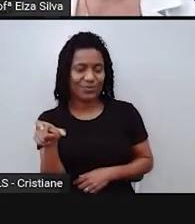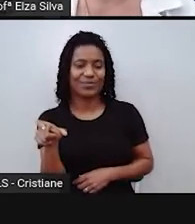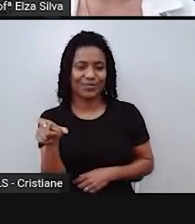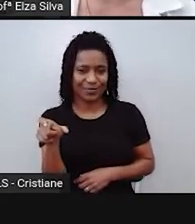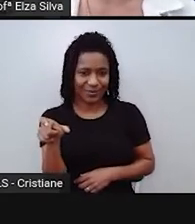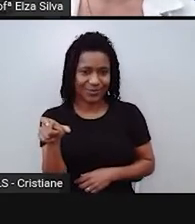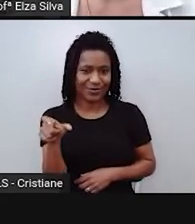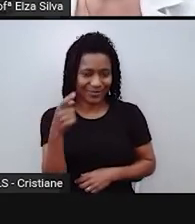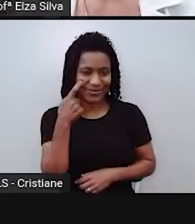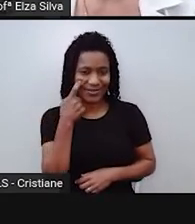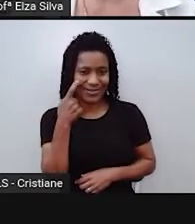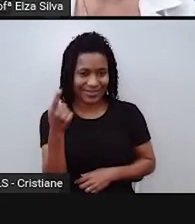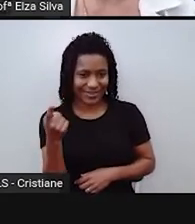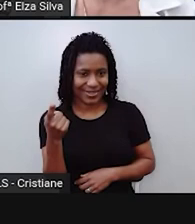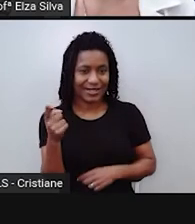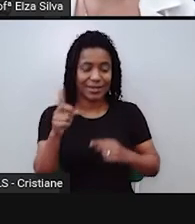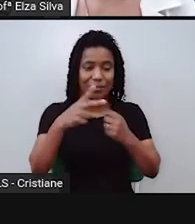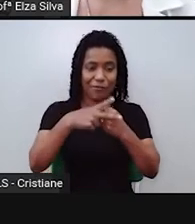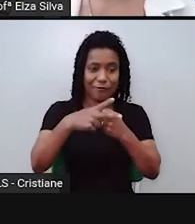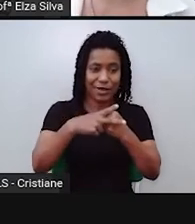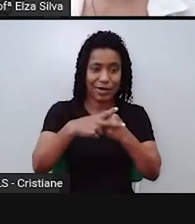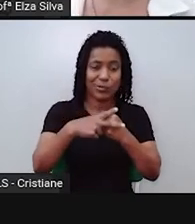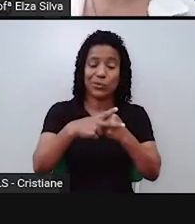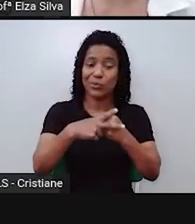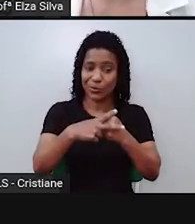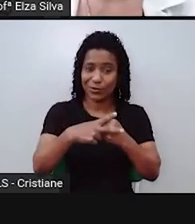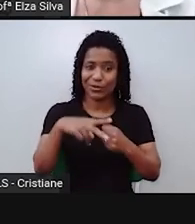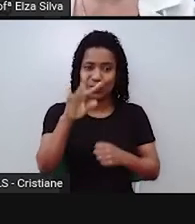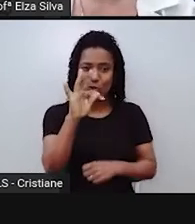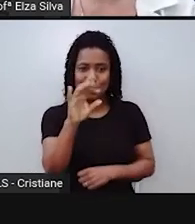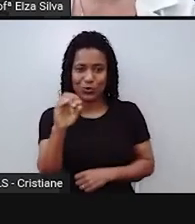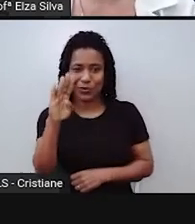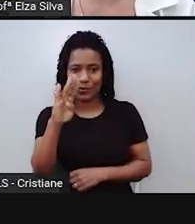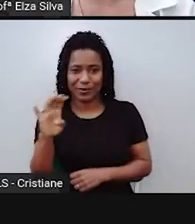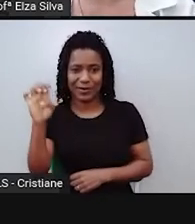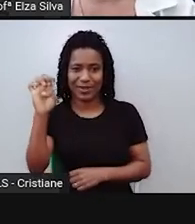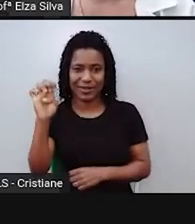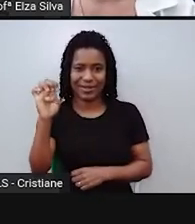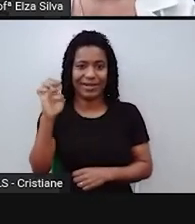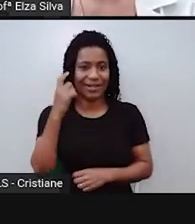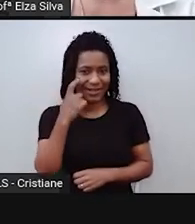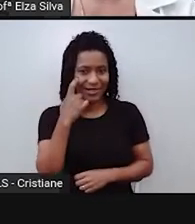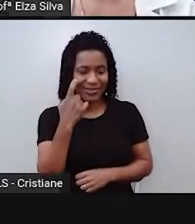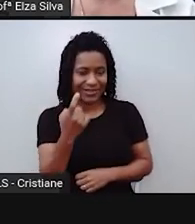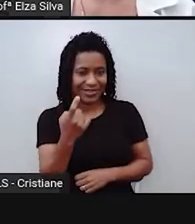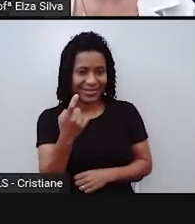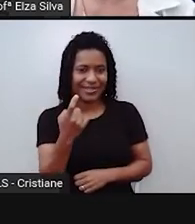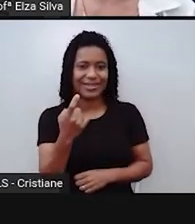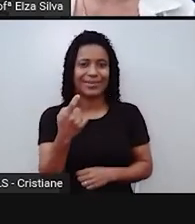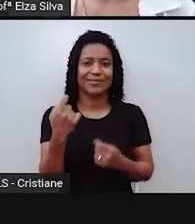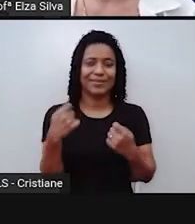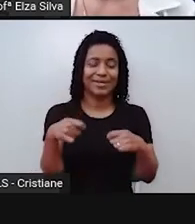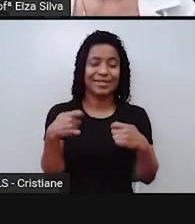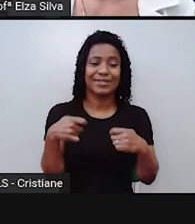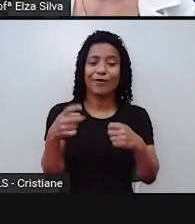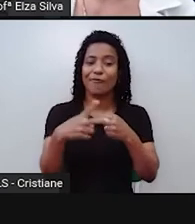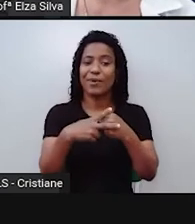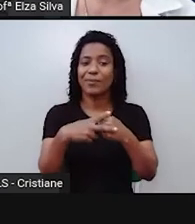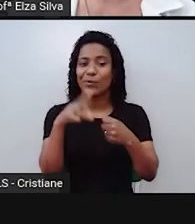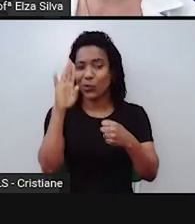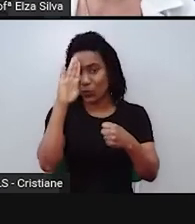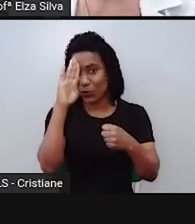o verbo to be. Aqui, então, precisamos colocar a expressão going to e o verbo principal.